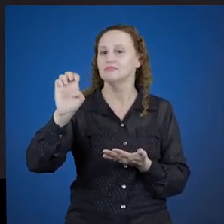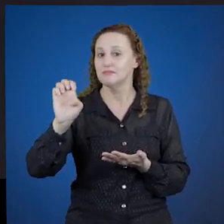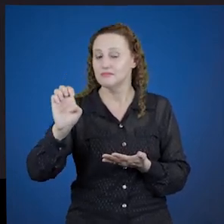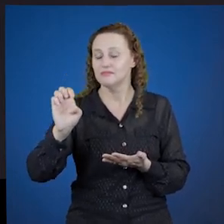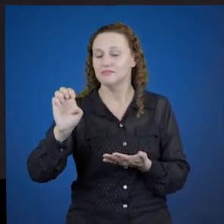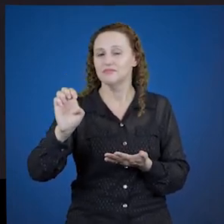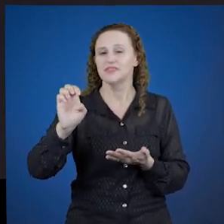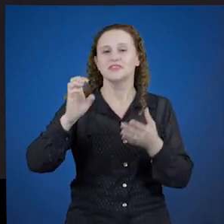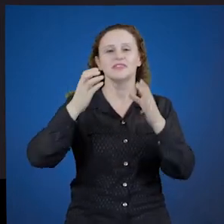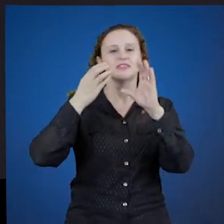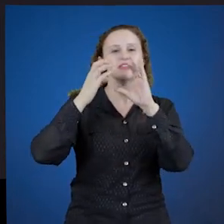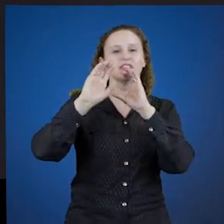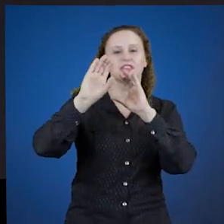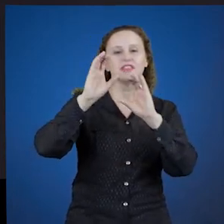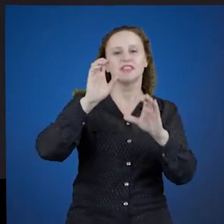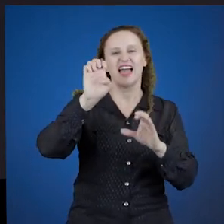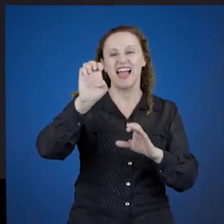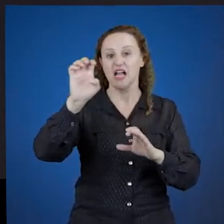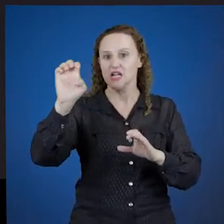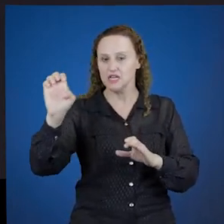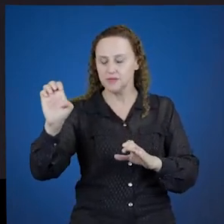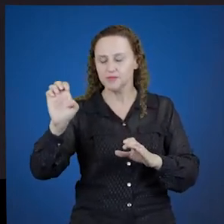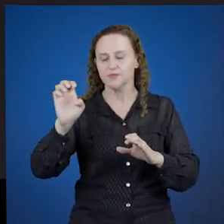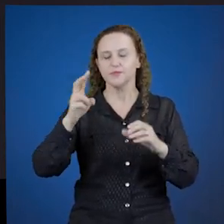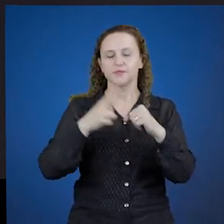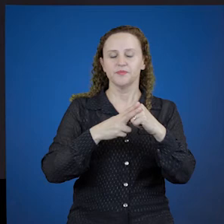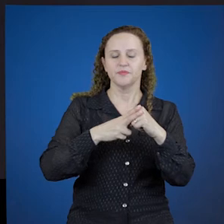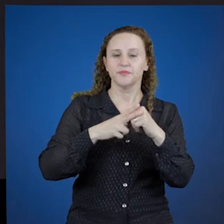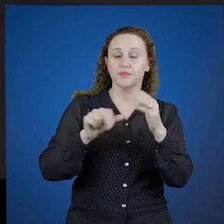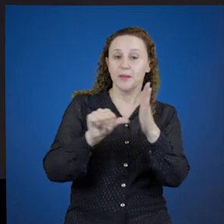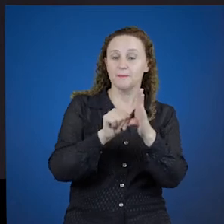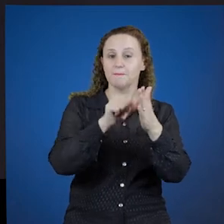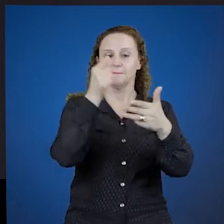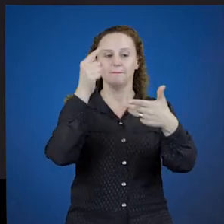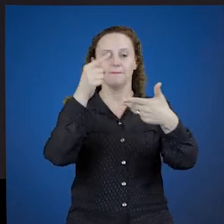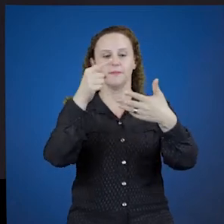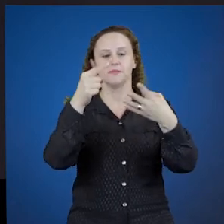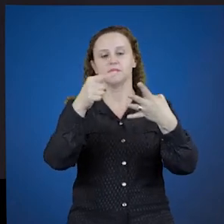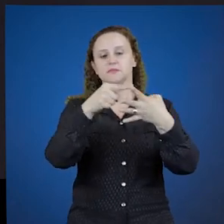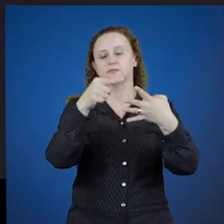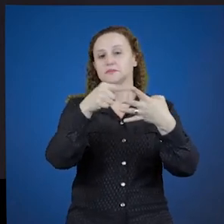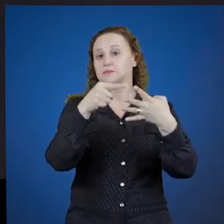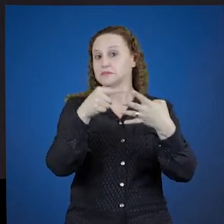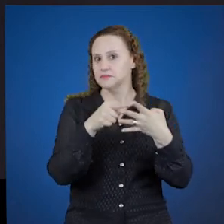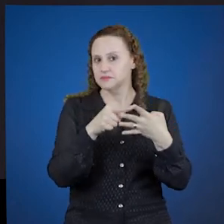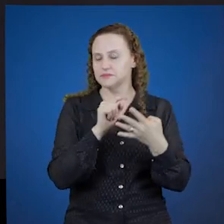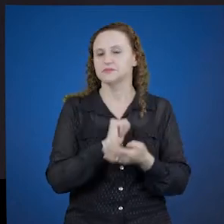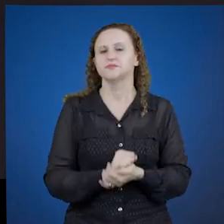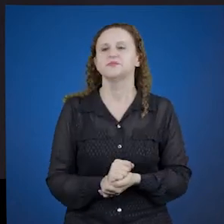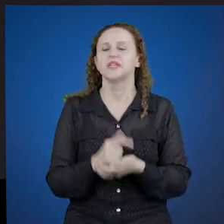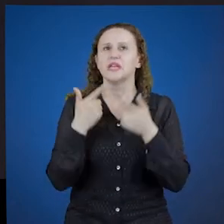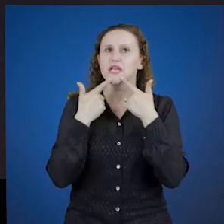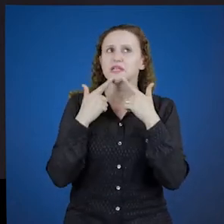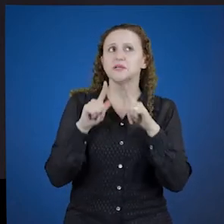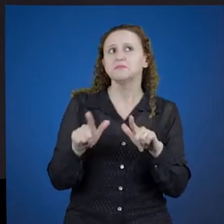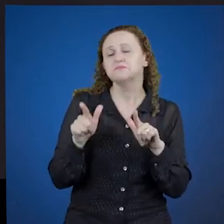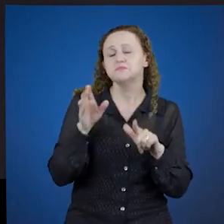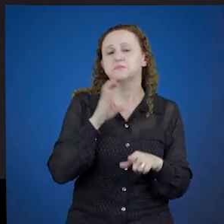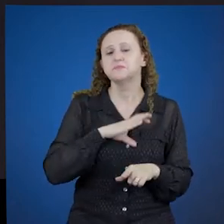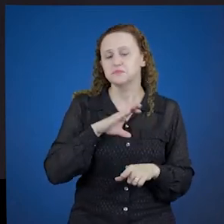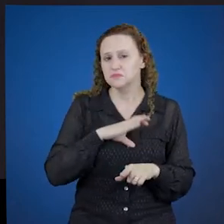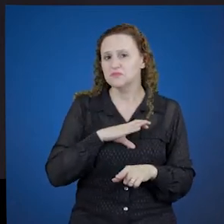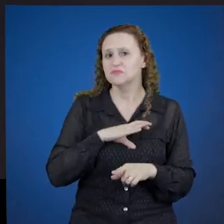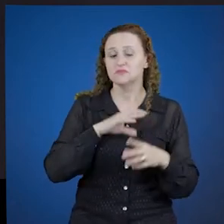São verbos de primeira conjugação latina. Já dito, e na língua